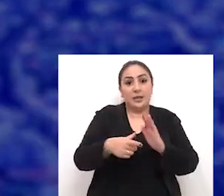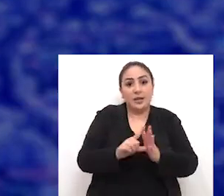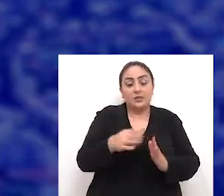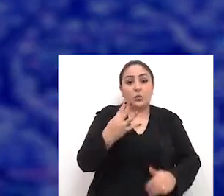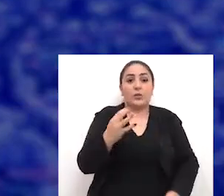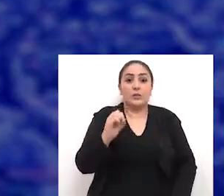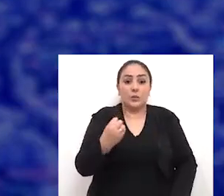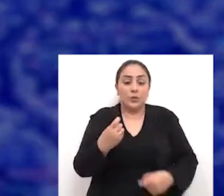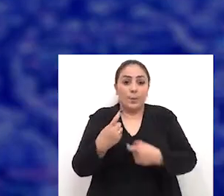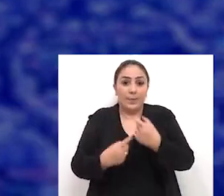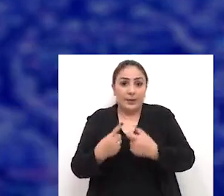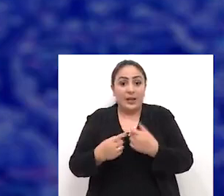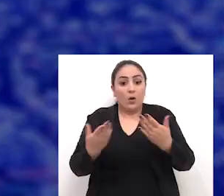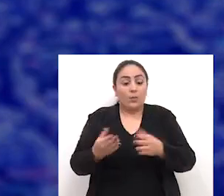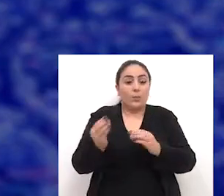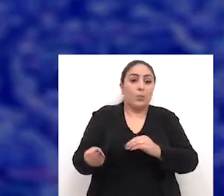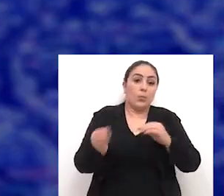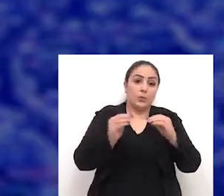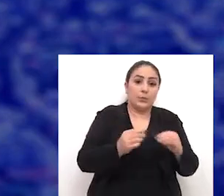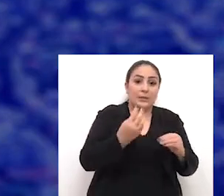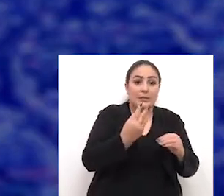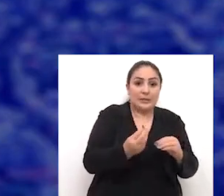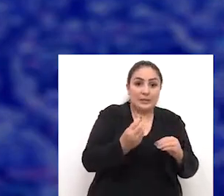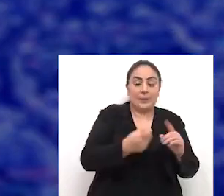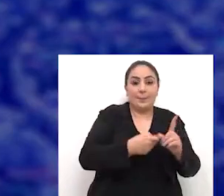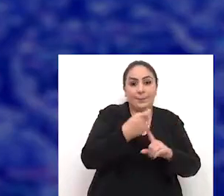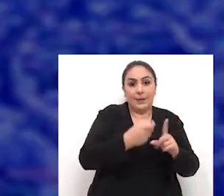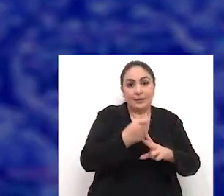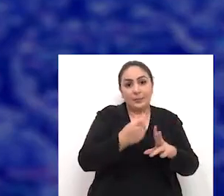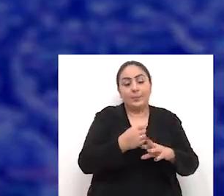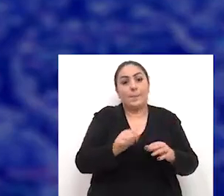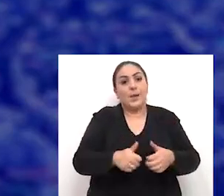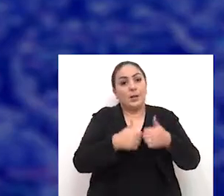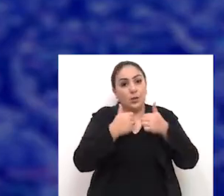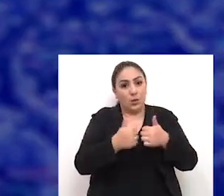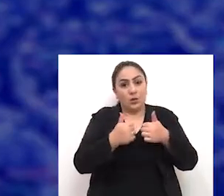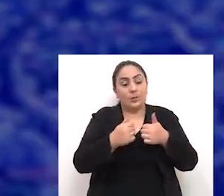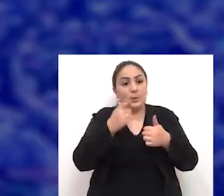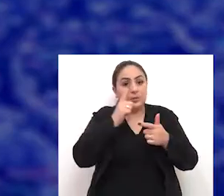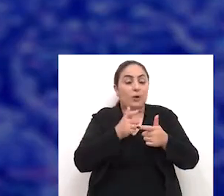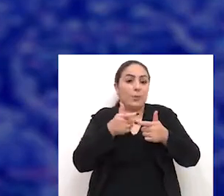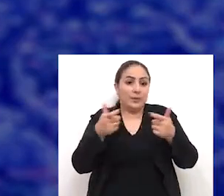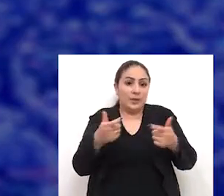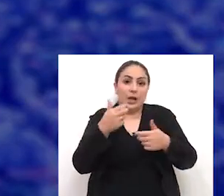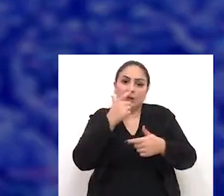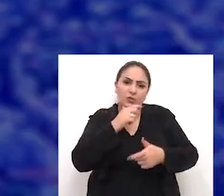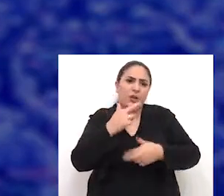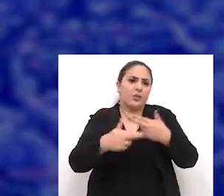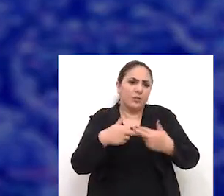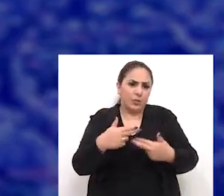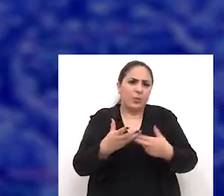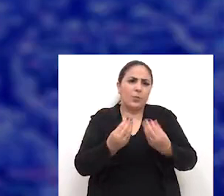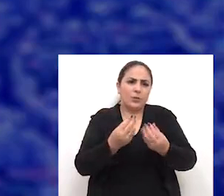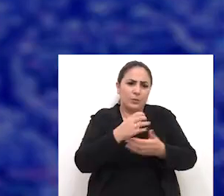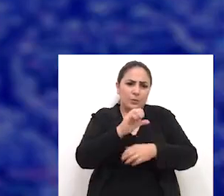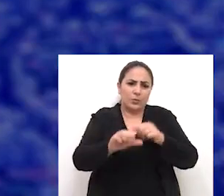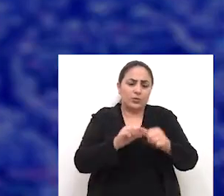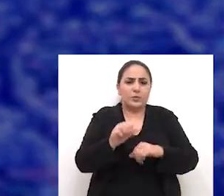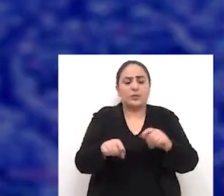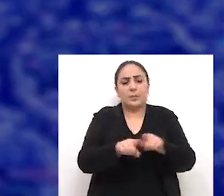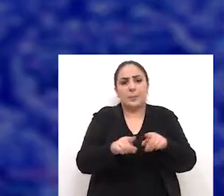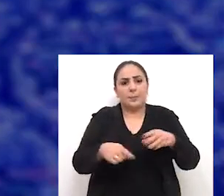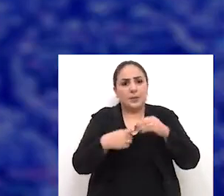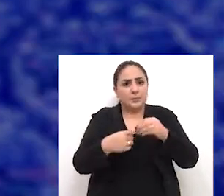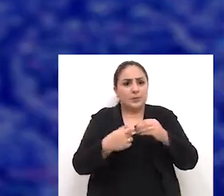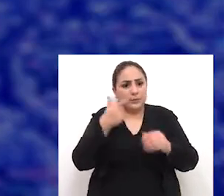para 30 meses, que melhora a possibilidade dos empresários modificarem e aumentarem os seus parques industriais. Eu acho que a reforma traz muitas modificações, principalmente